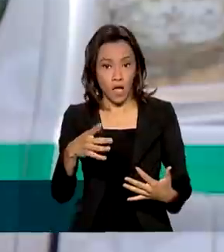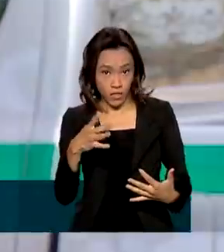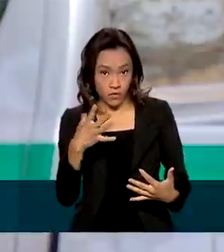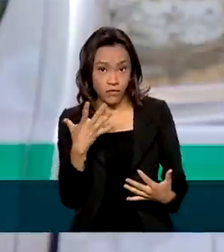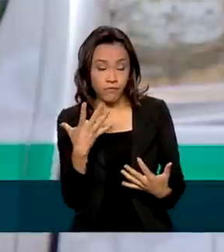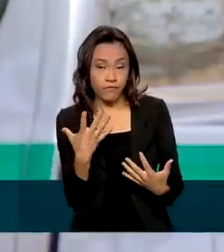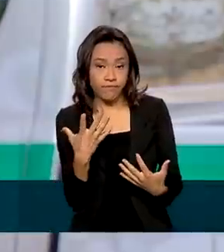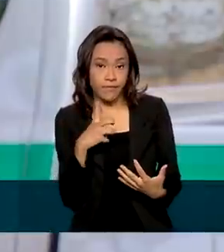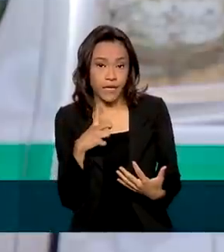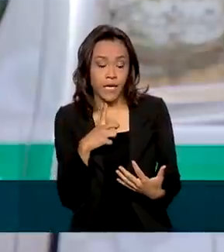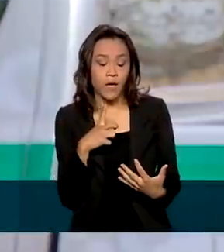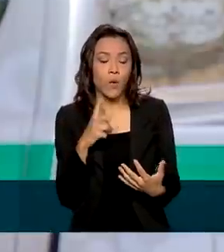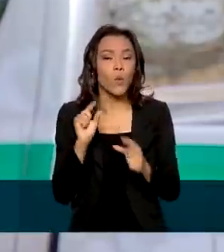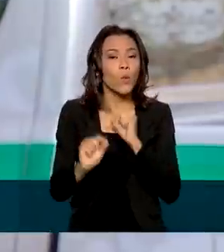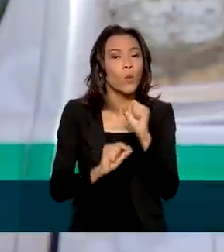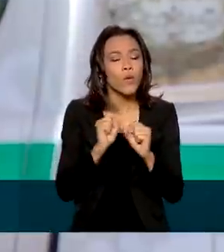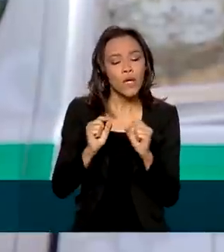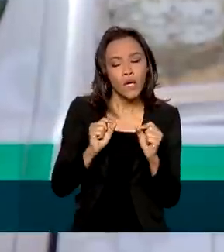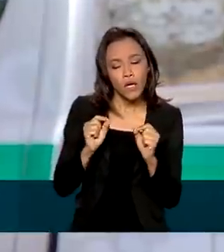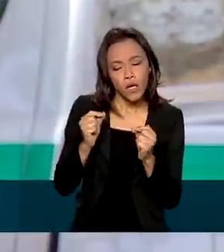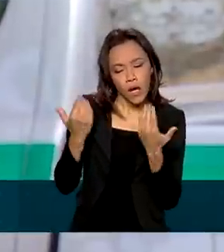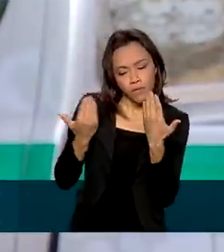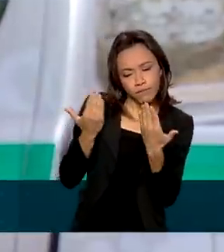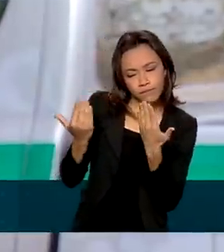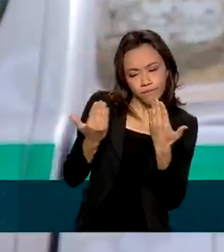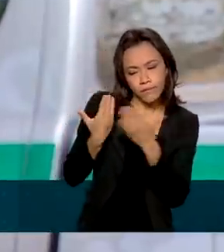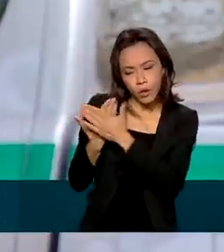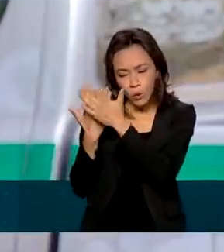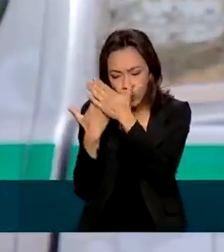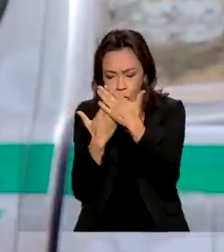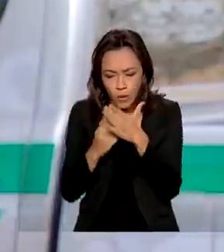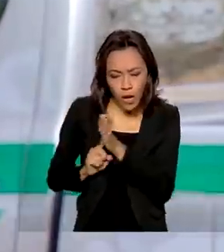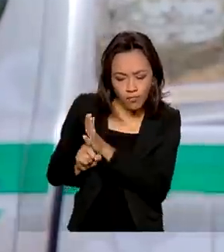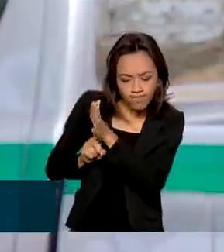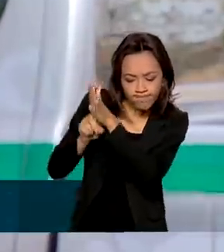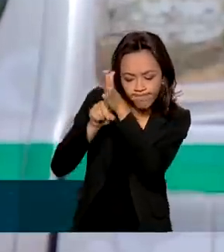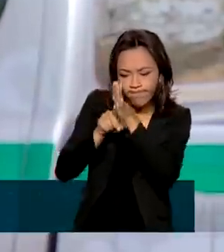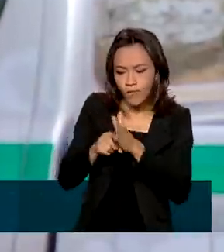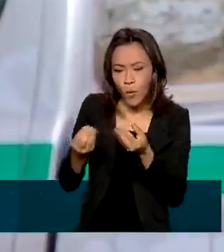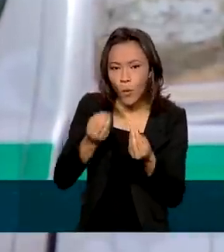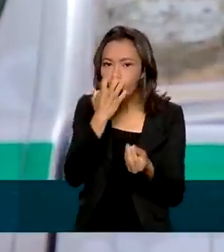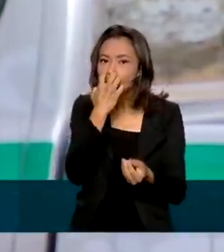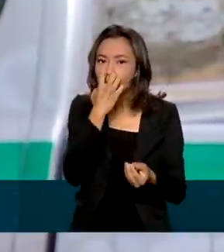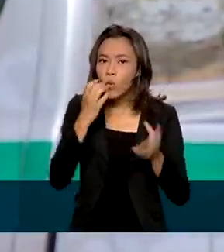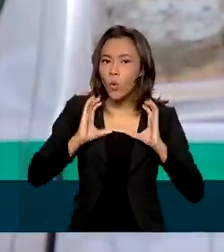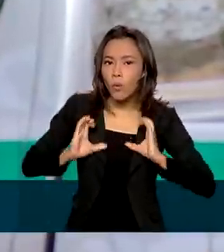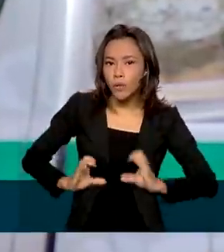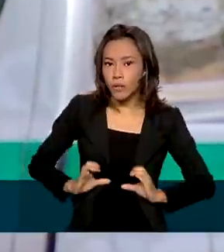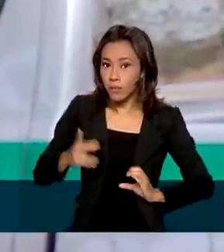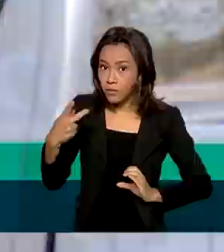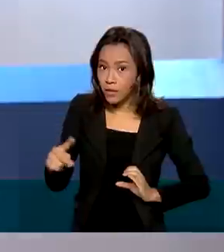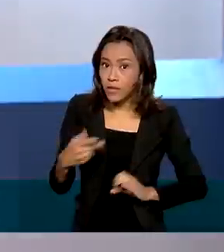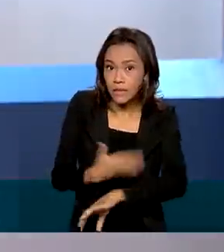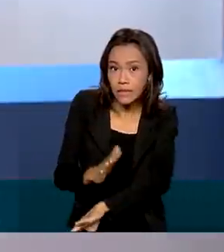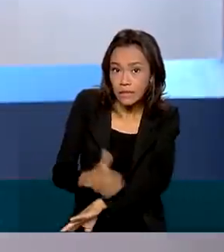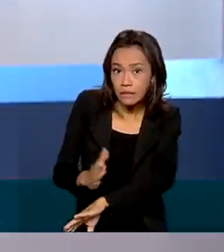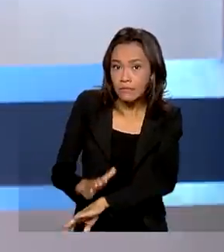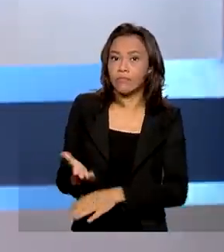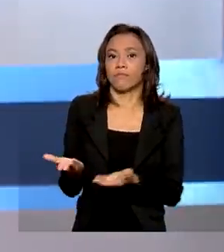estudar não só o comportamento canino, mas todas as práticas que envolvem a operação com cães.